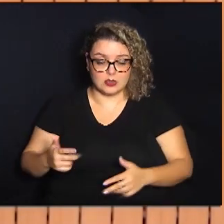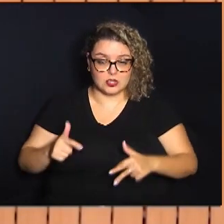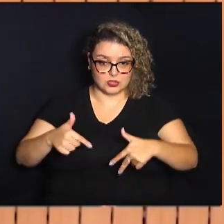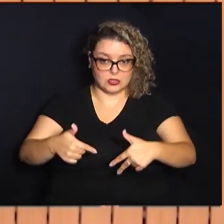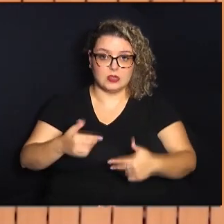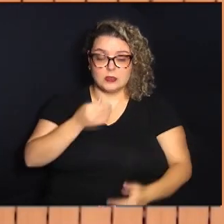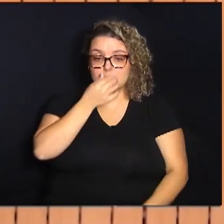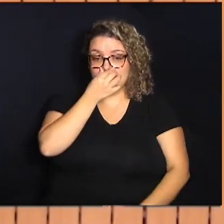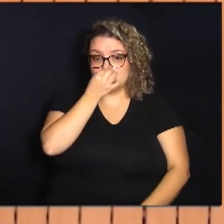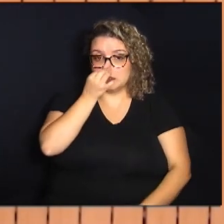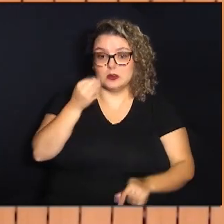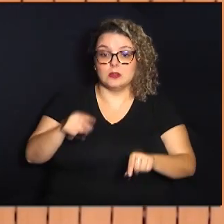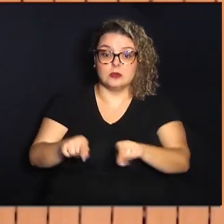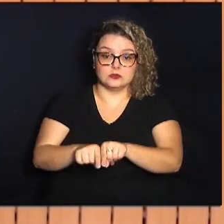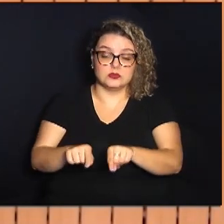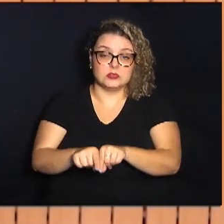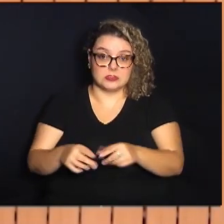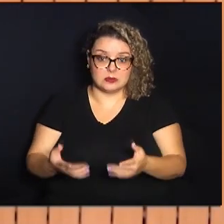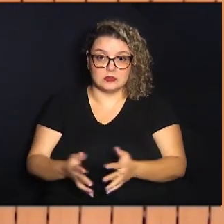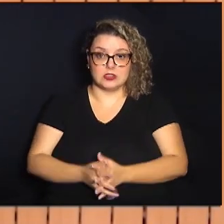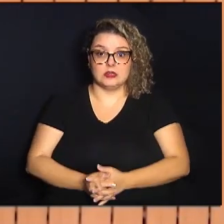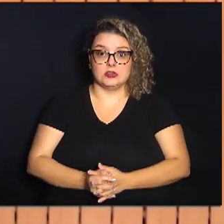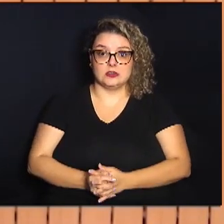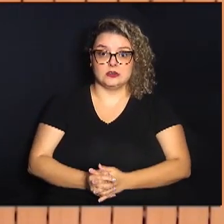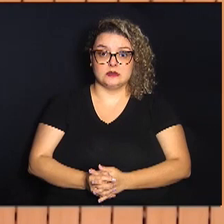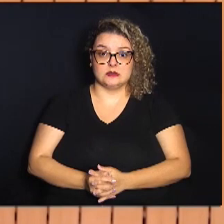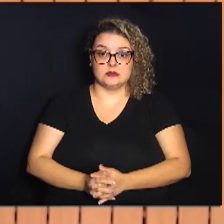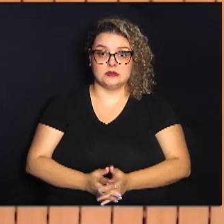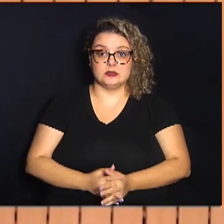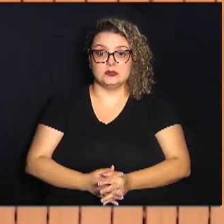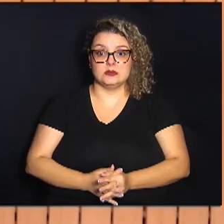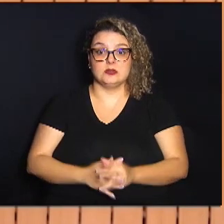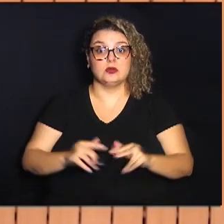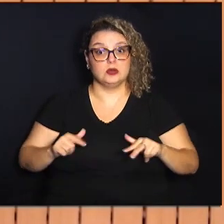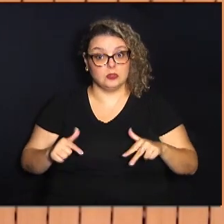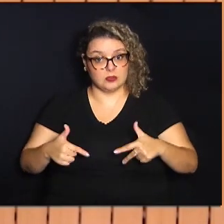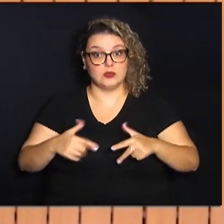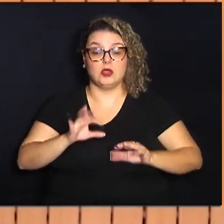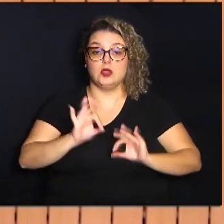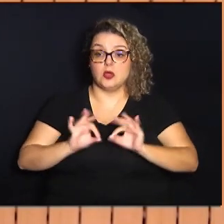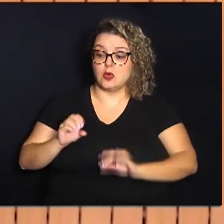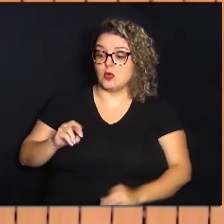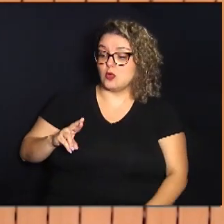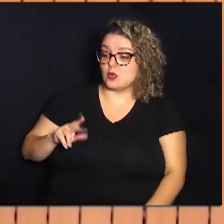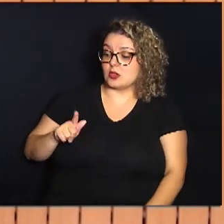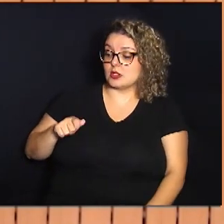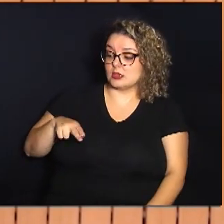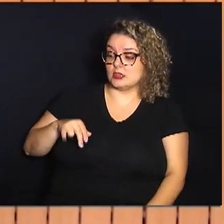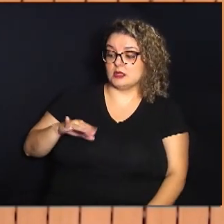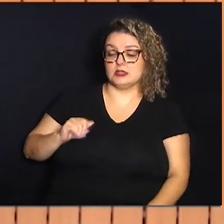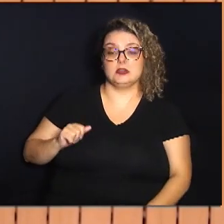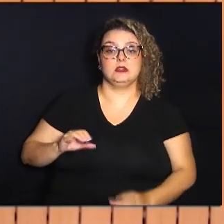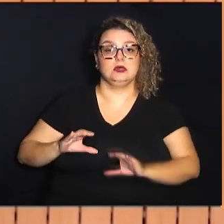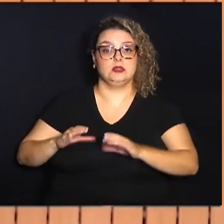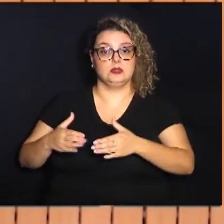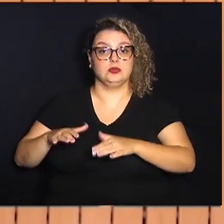como também foi uma militante orgânica dos movimentos,